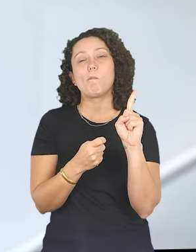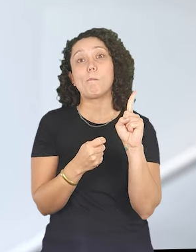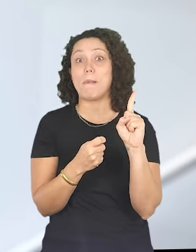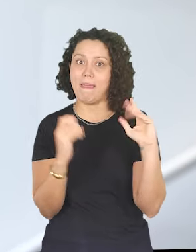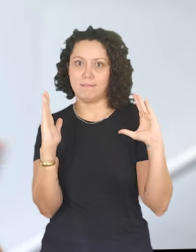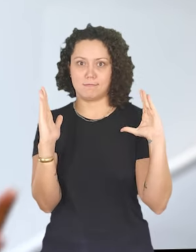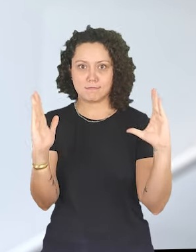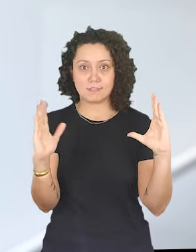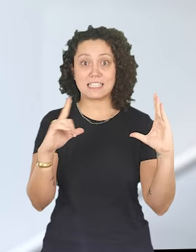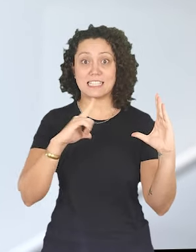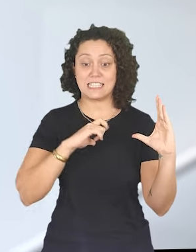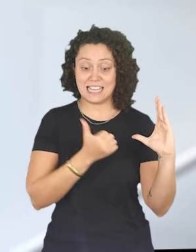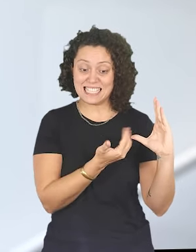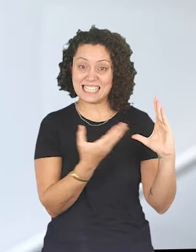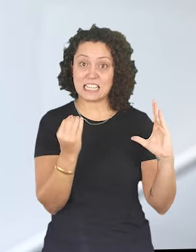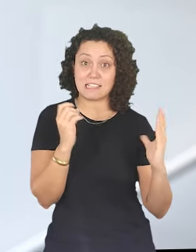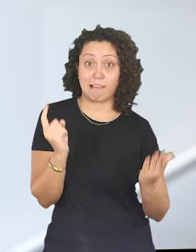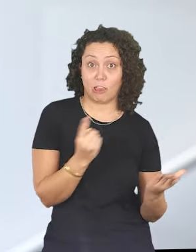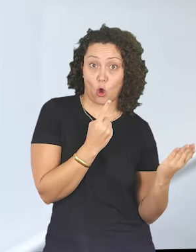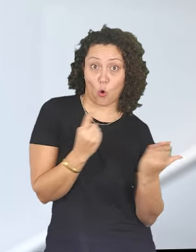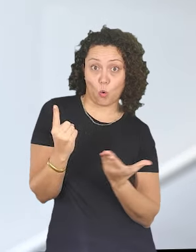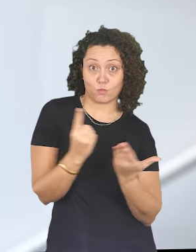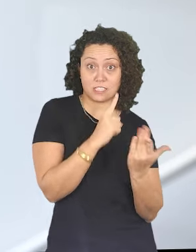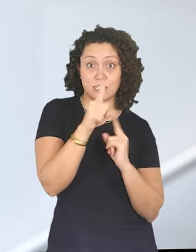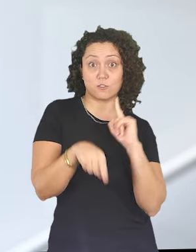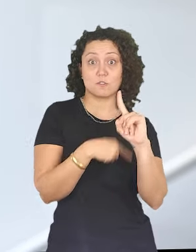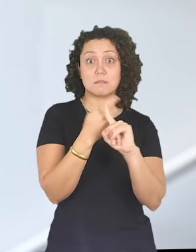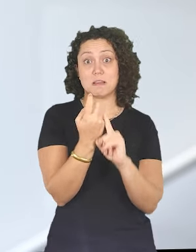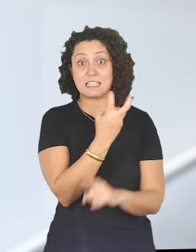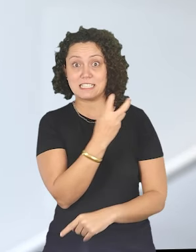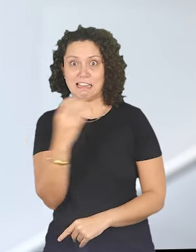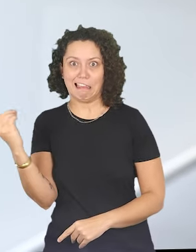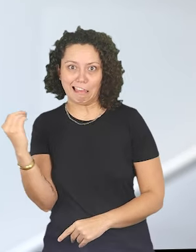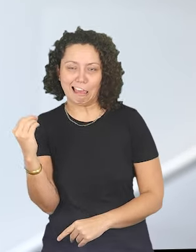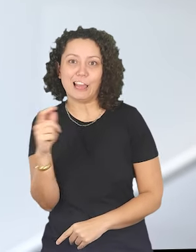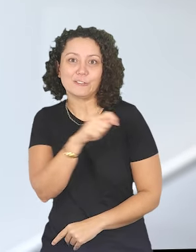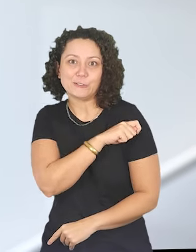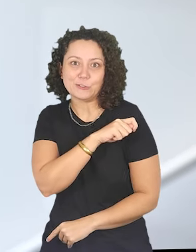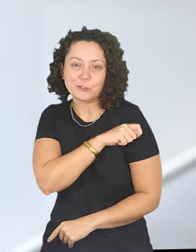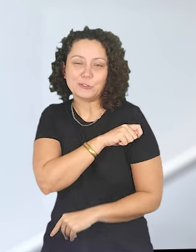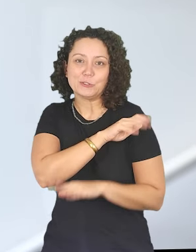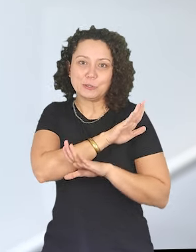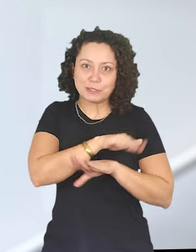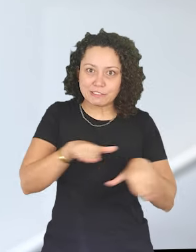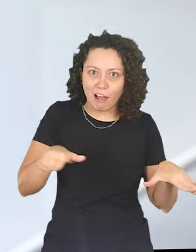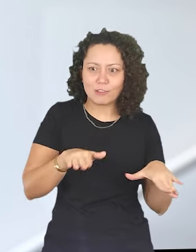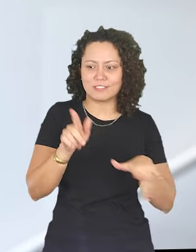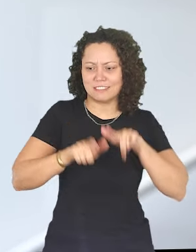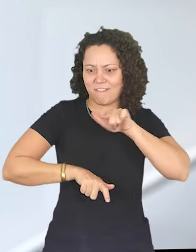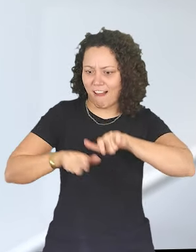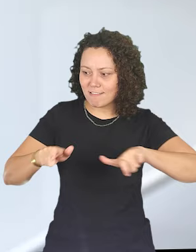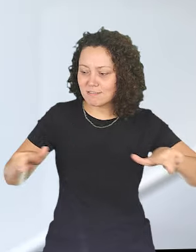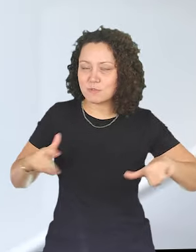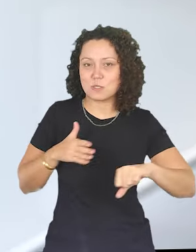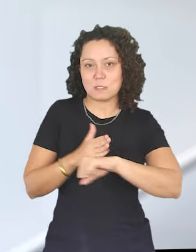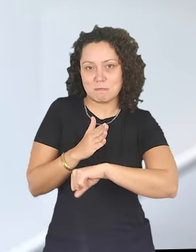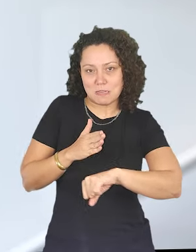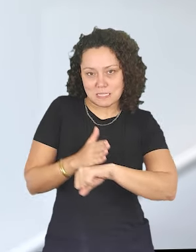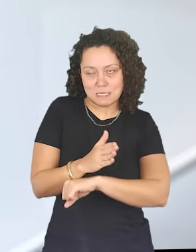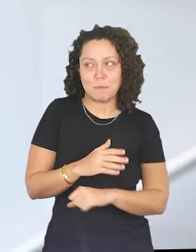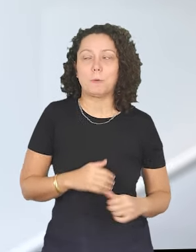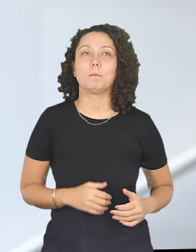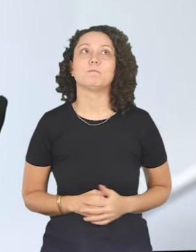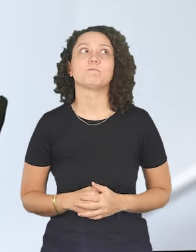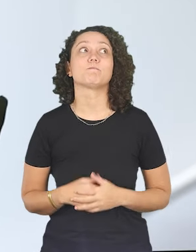mês, com cerca de 60 concertos, mais 500 alunos, mais, enfim, uma infinidade de pessoas que